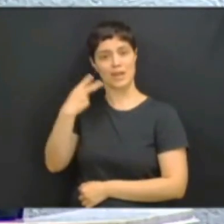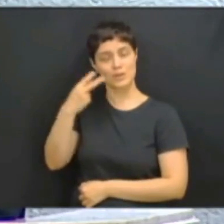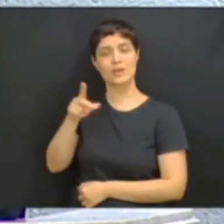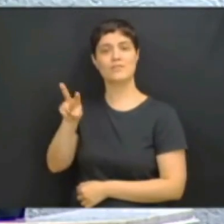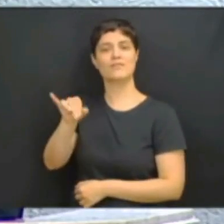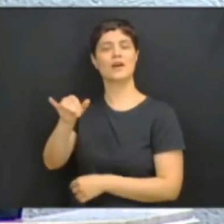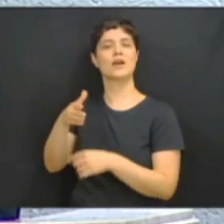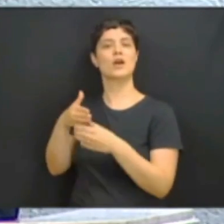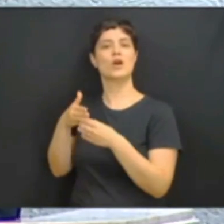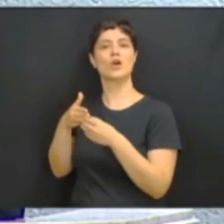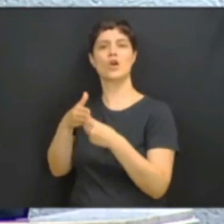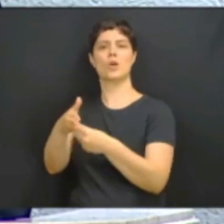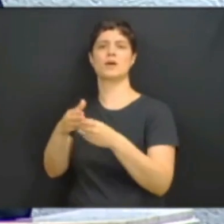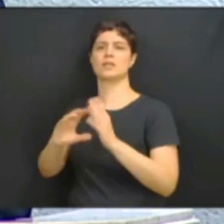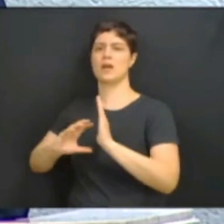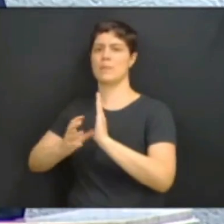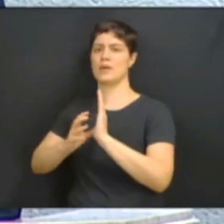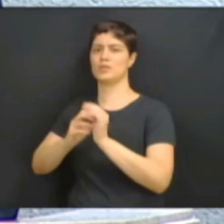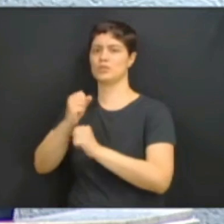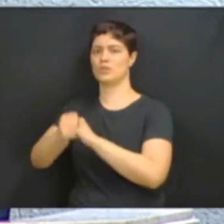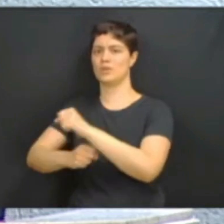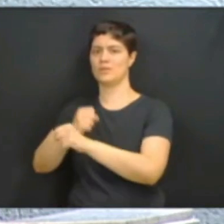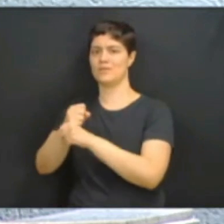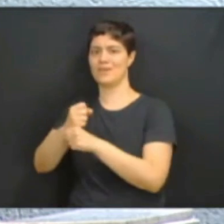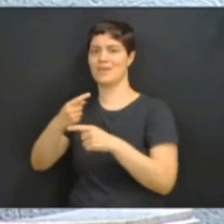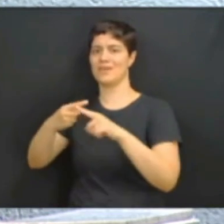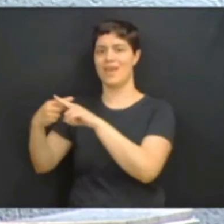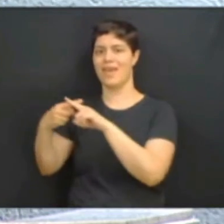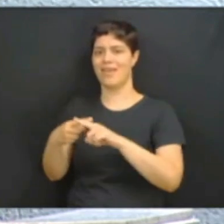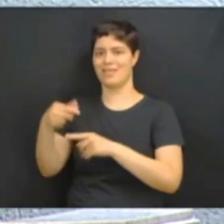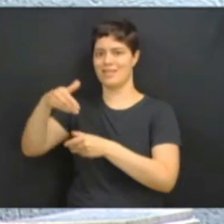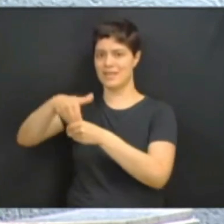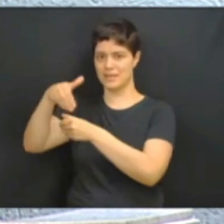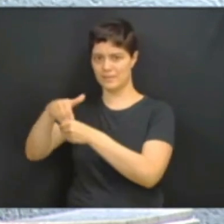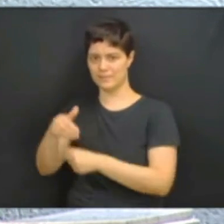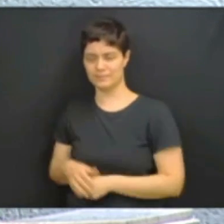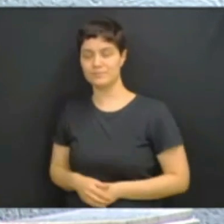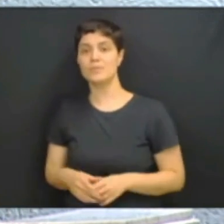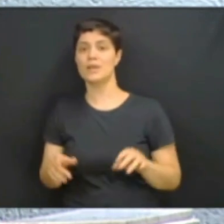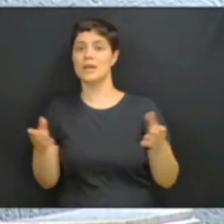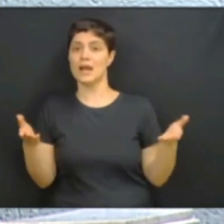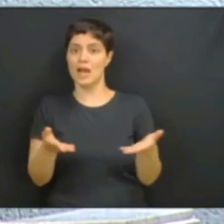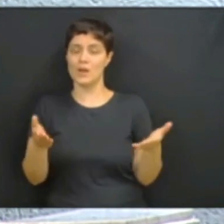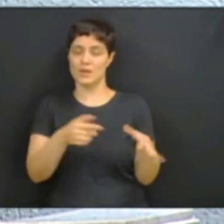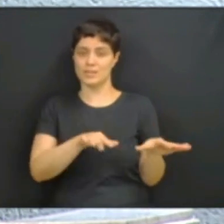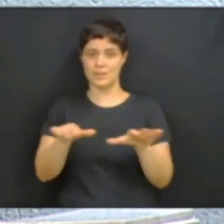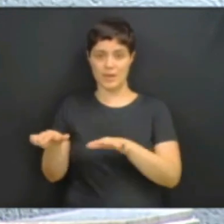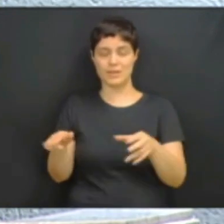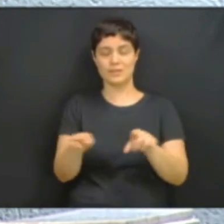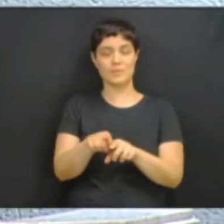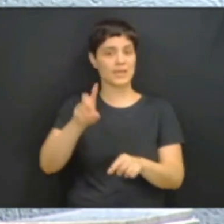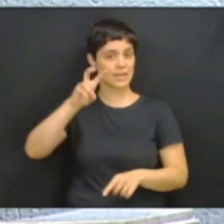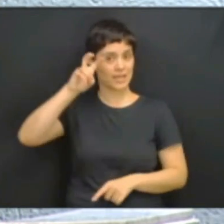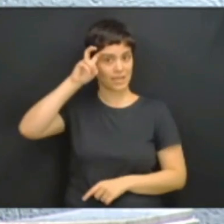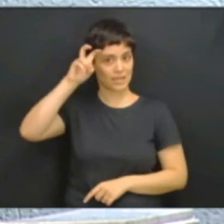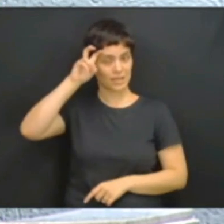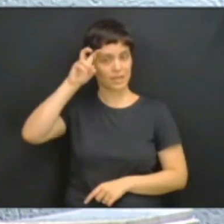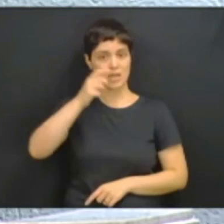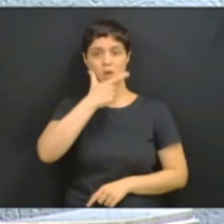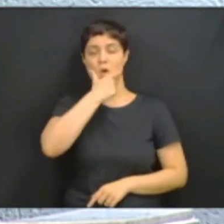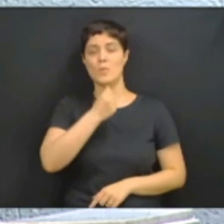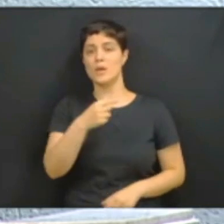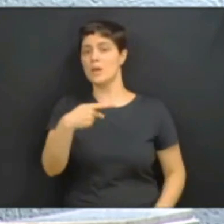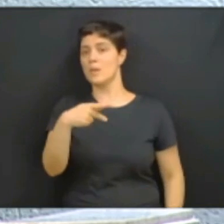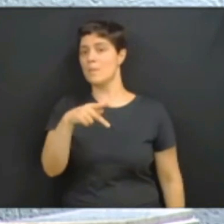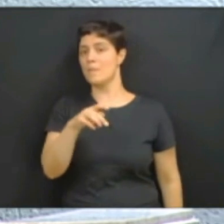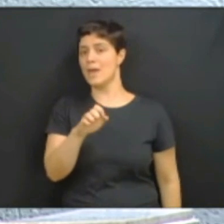nas eleições do ano que vem. Ainda nesta semana, na quinta-feira, o Peterson Kaledi